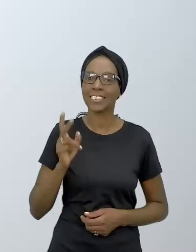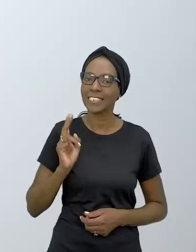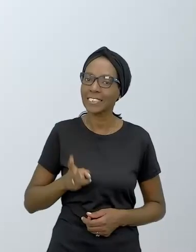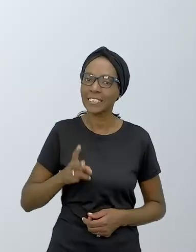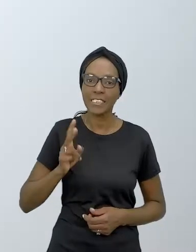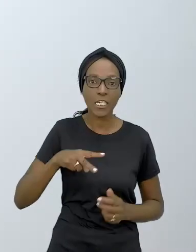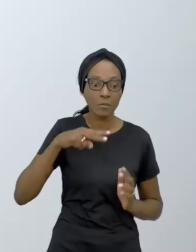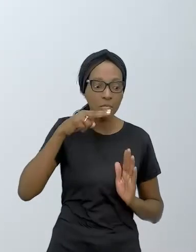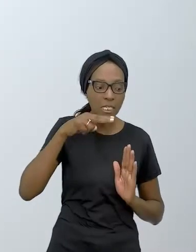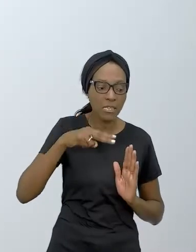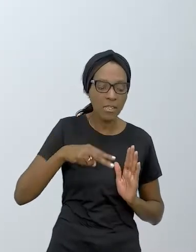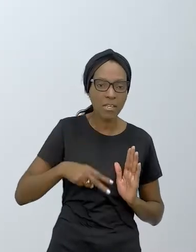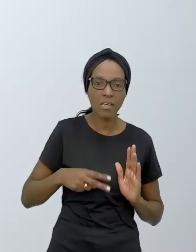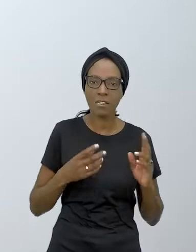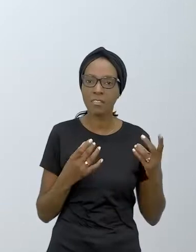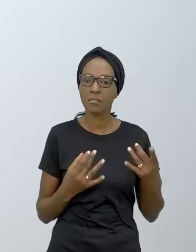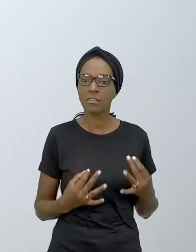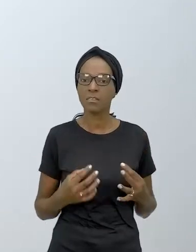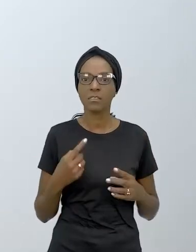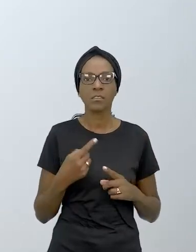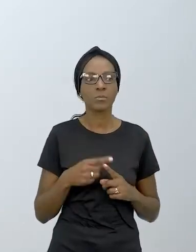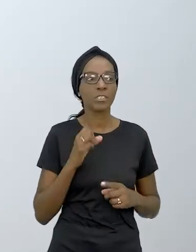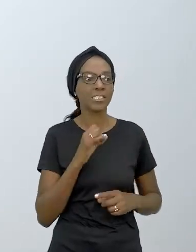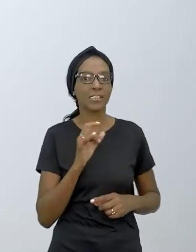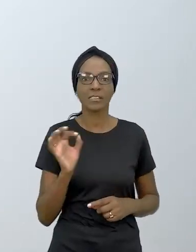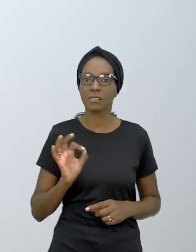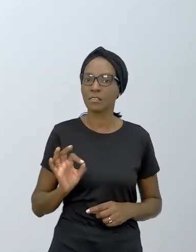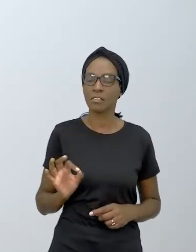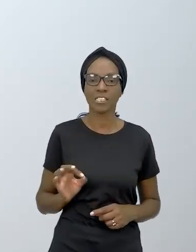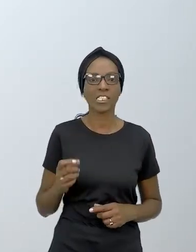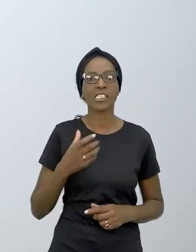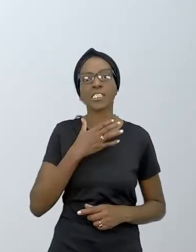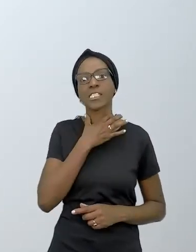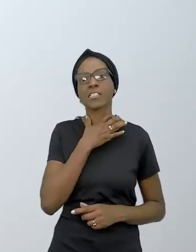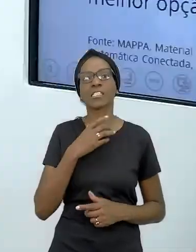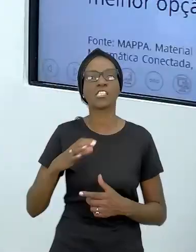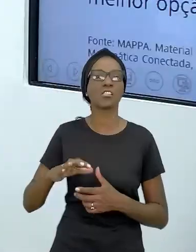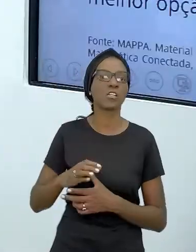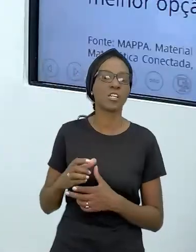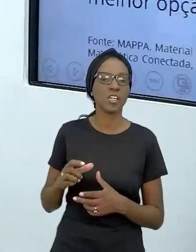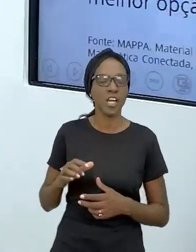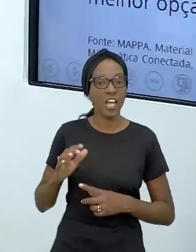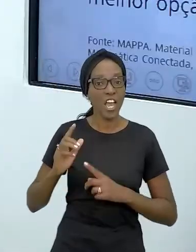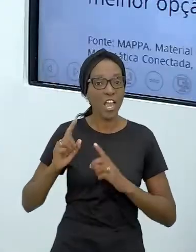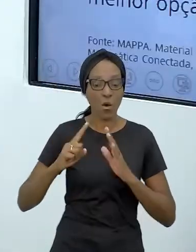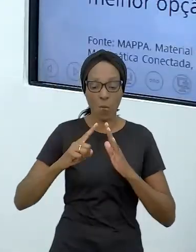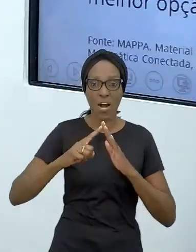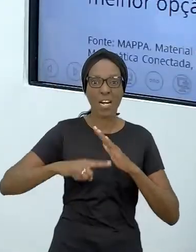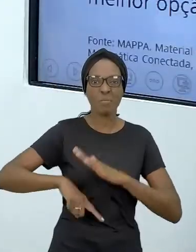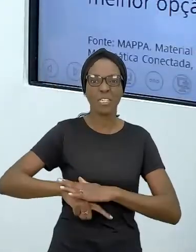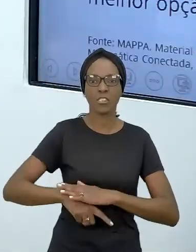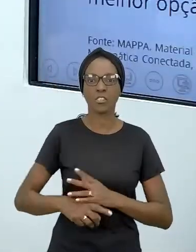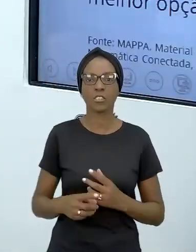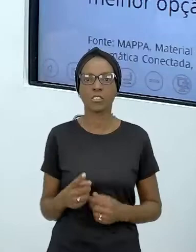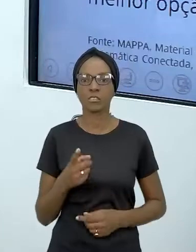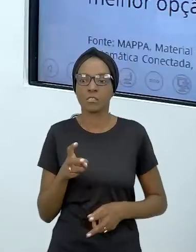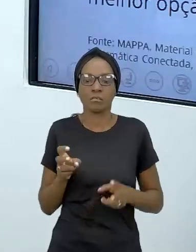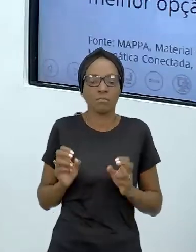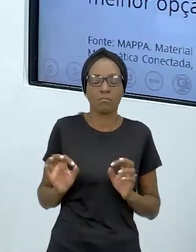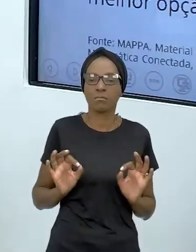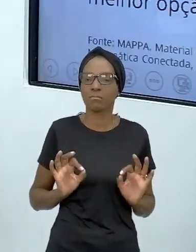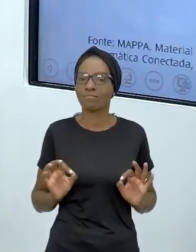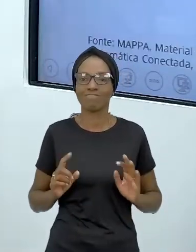leiam as instruções senão a gente acaba caindo aí numa cilada, né? Sem a gente perceber a gente acaba caindo numa